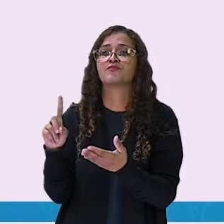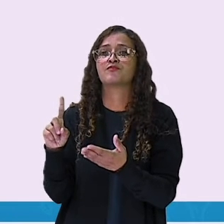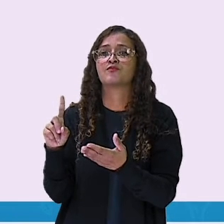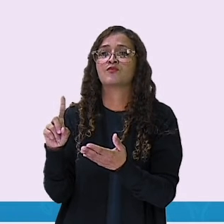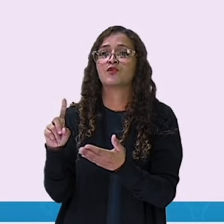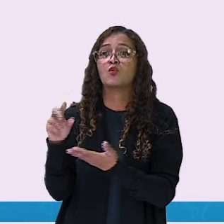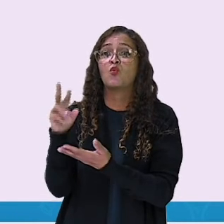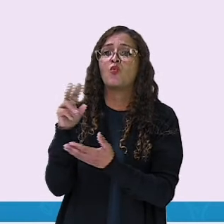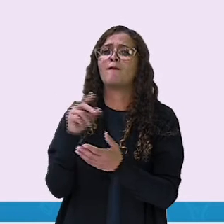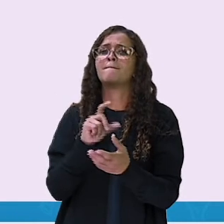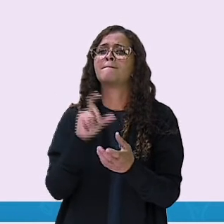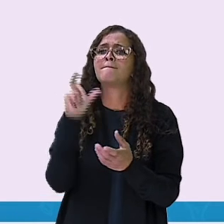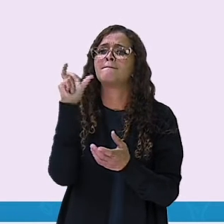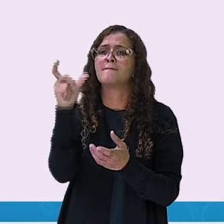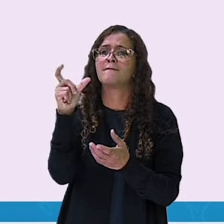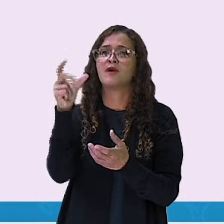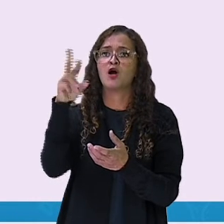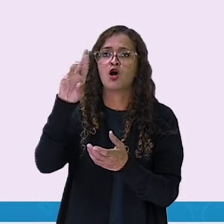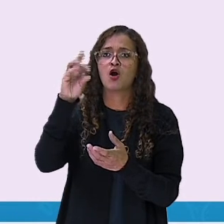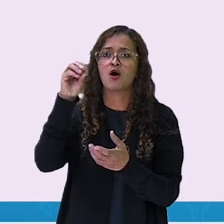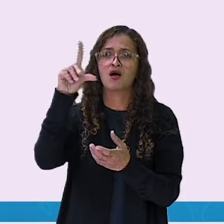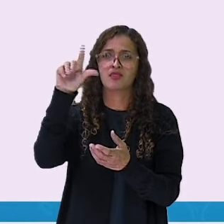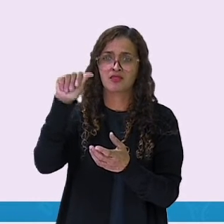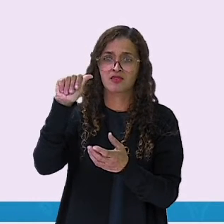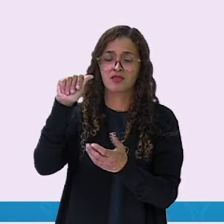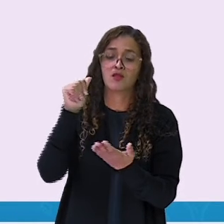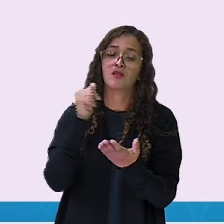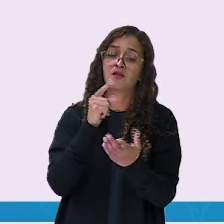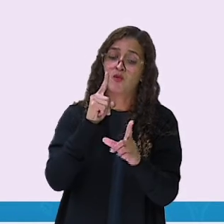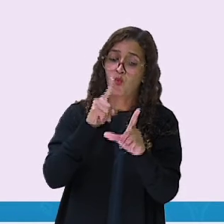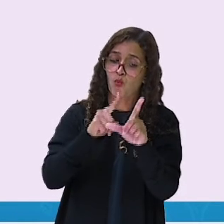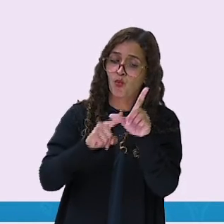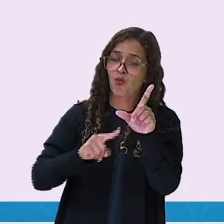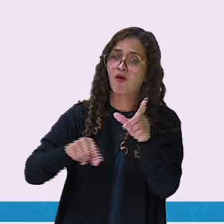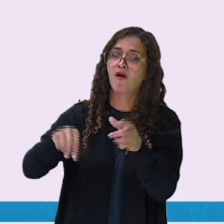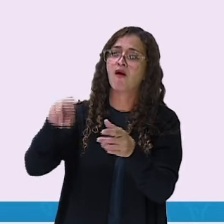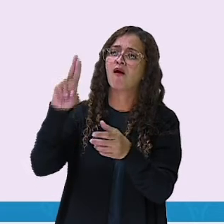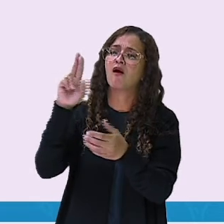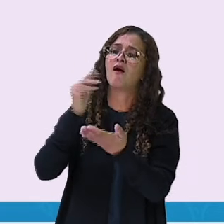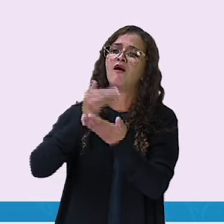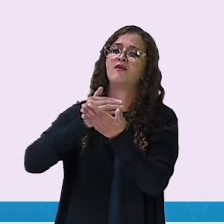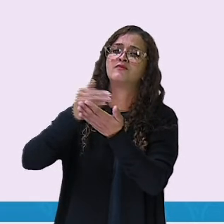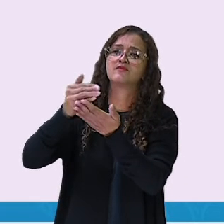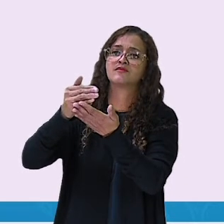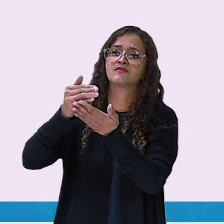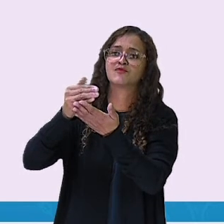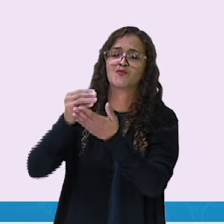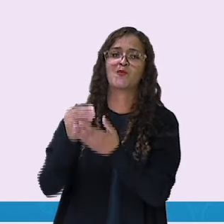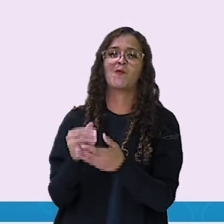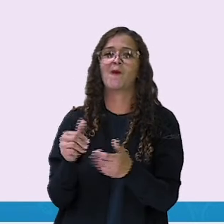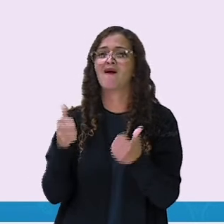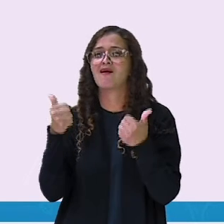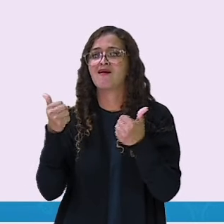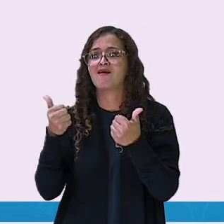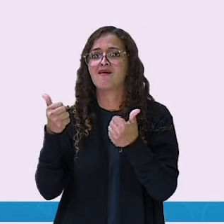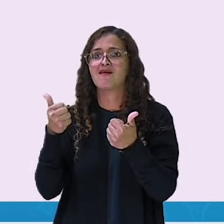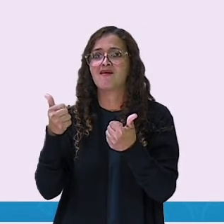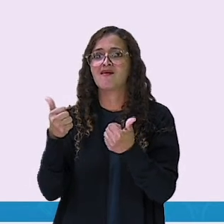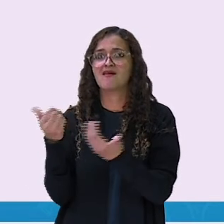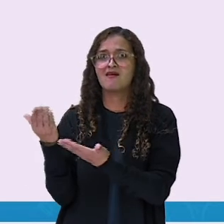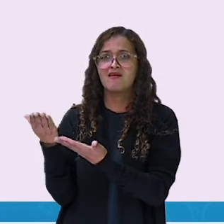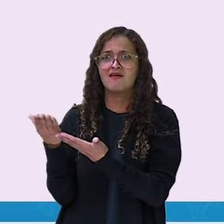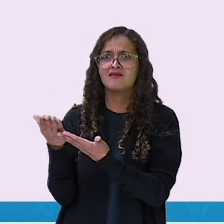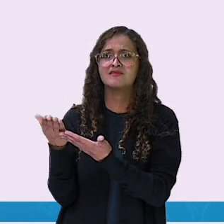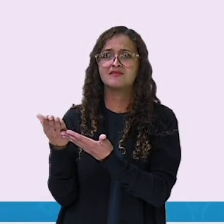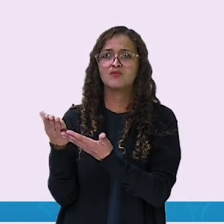roda. Que começa com a letra R. Muito bem. Aqui eu tenho uma palavra com a letra